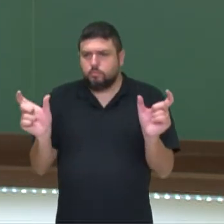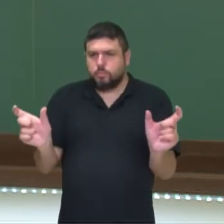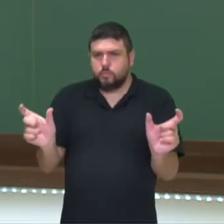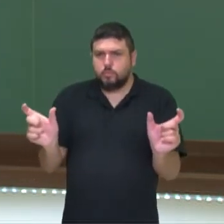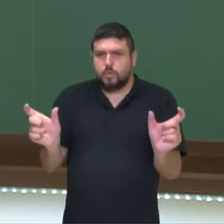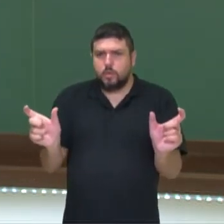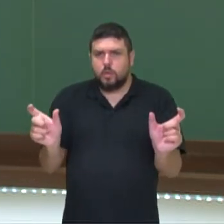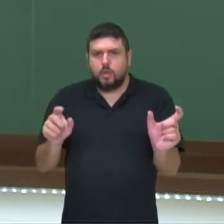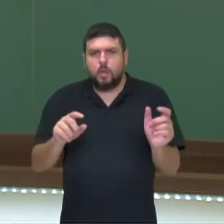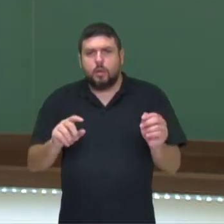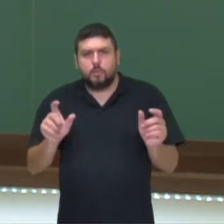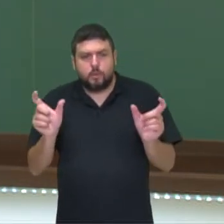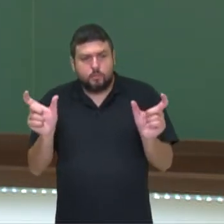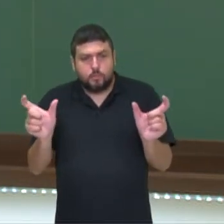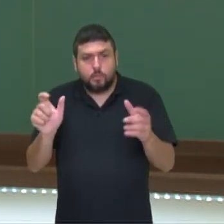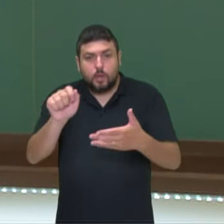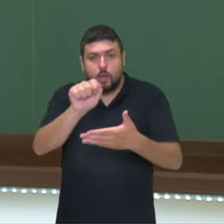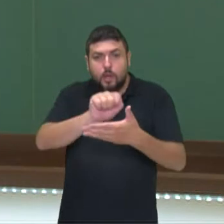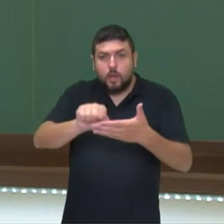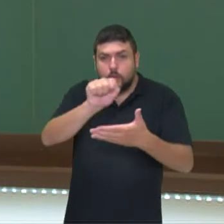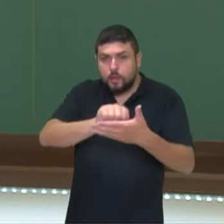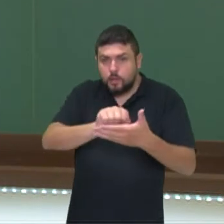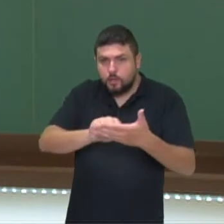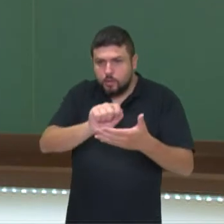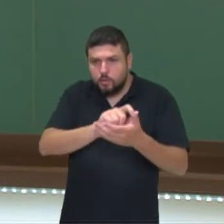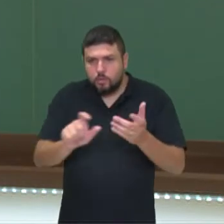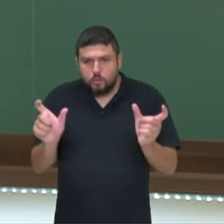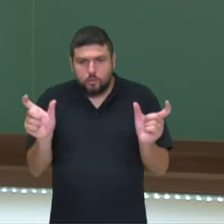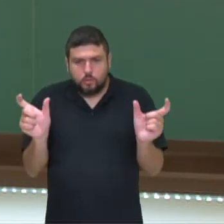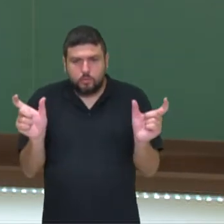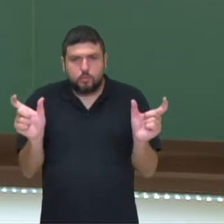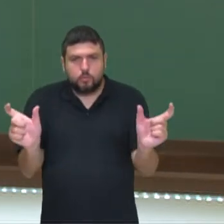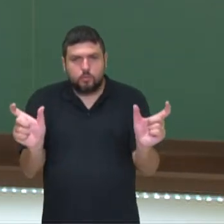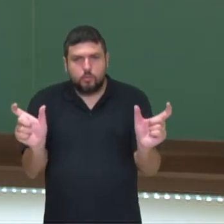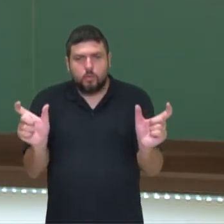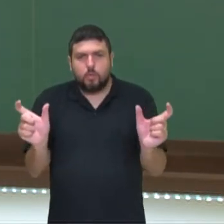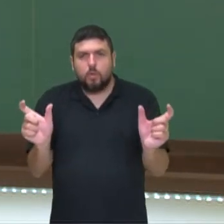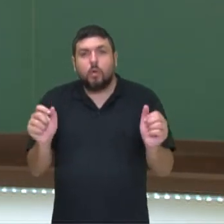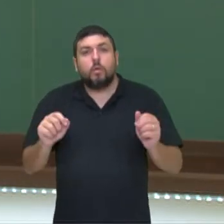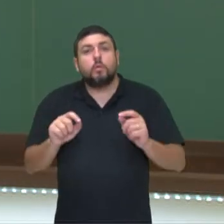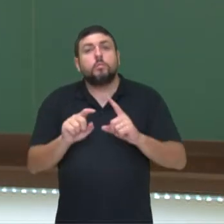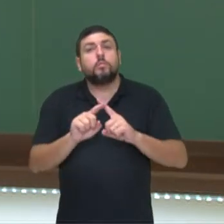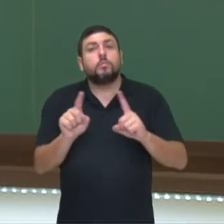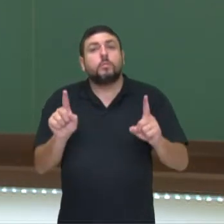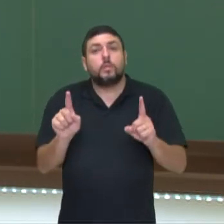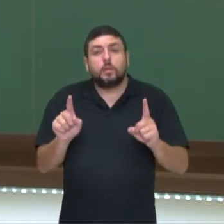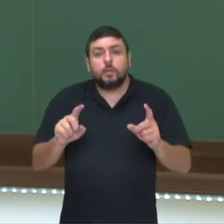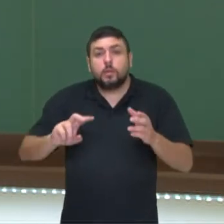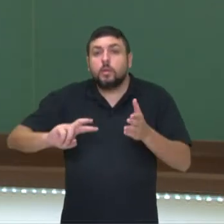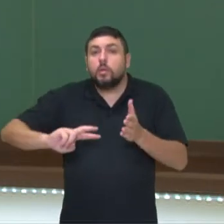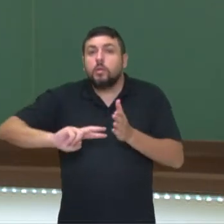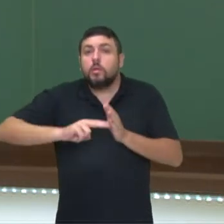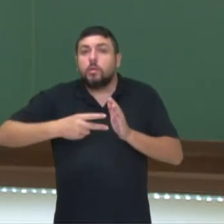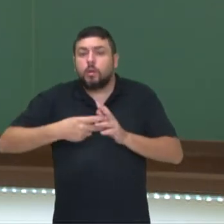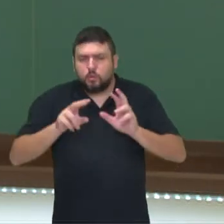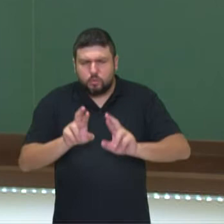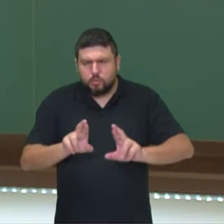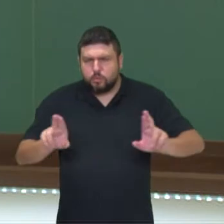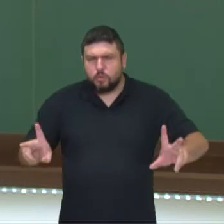sentido, é que tem, que elas são iguais, eu preciso usar o acento para